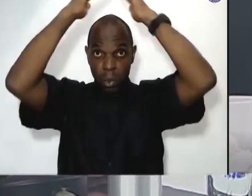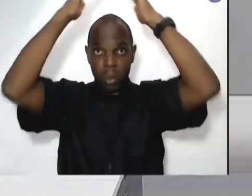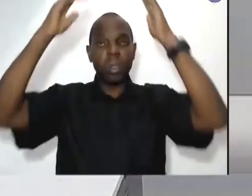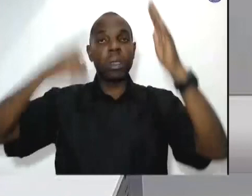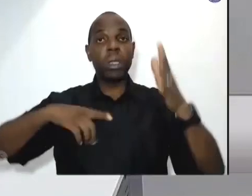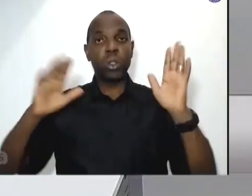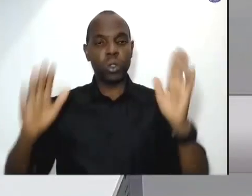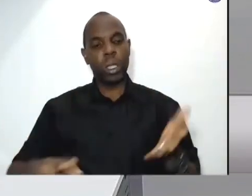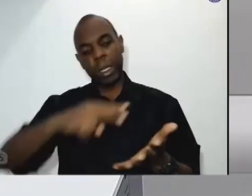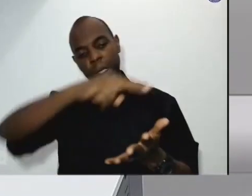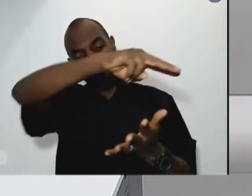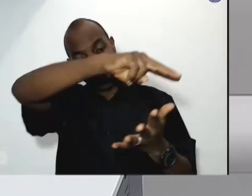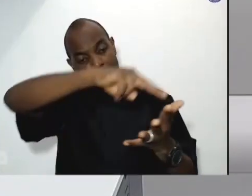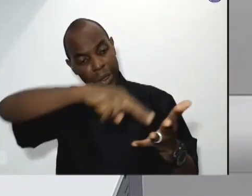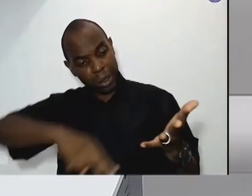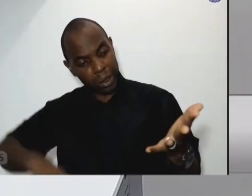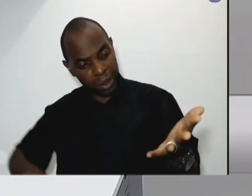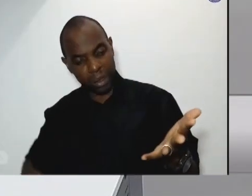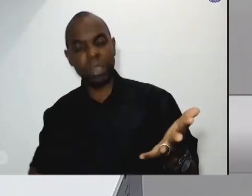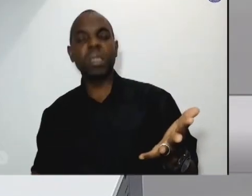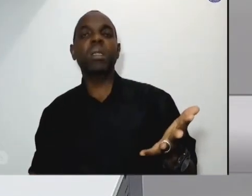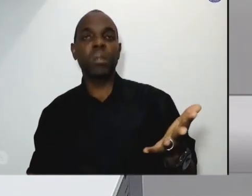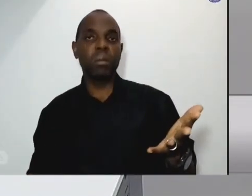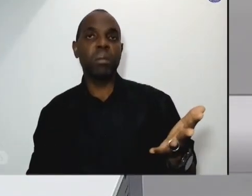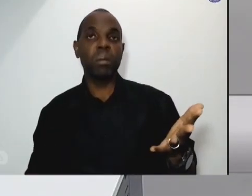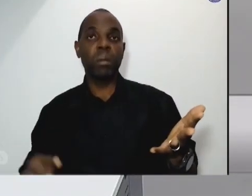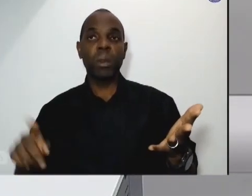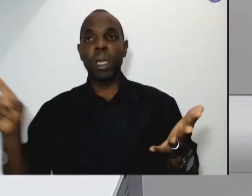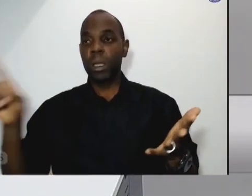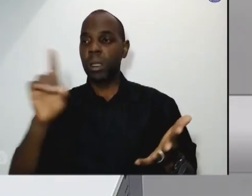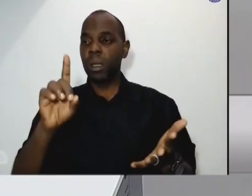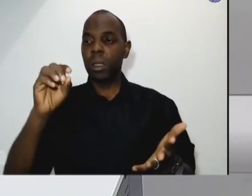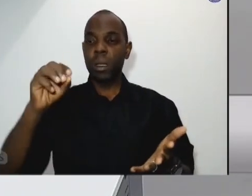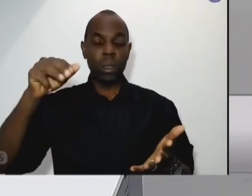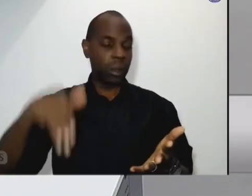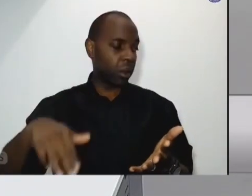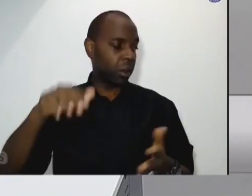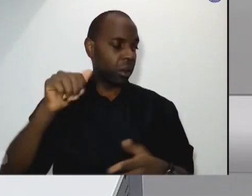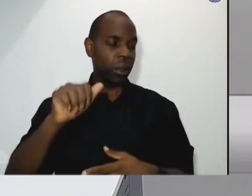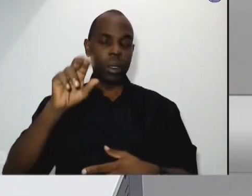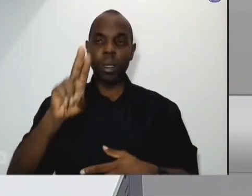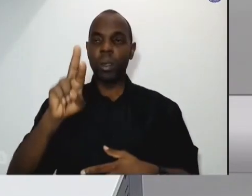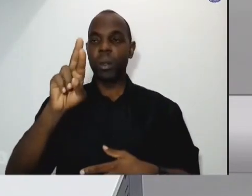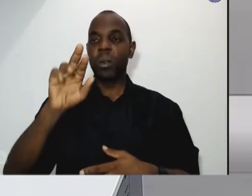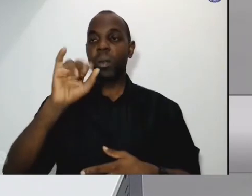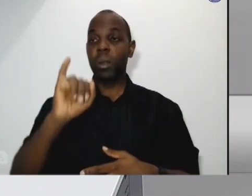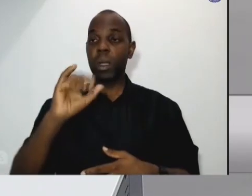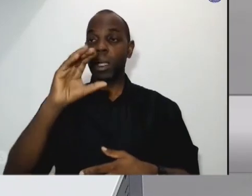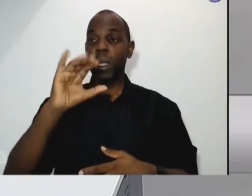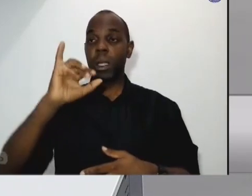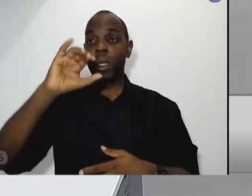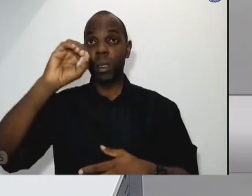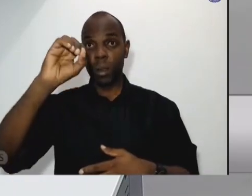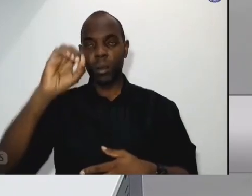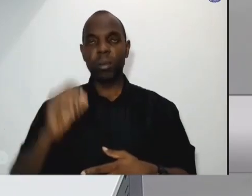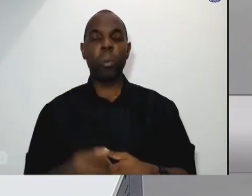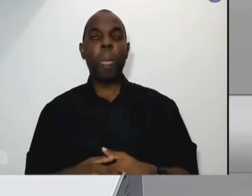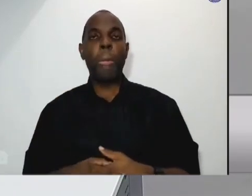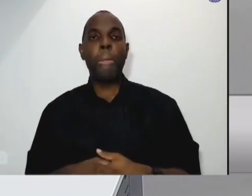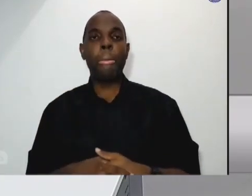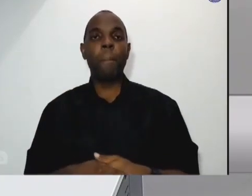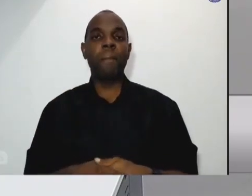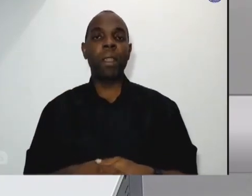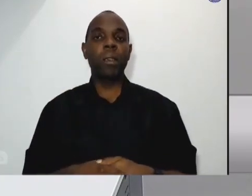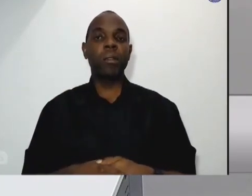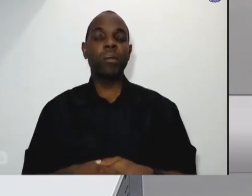maravilhosa pelo Dão Dão Maurício que o representa neste momento nesta campanha o